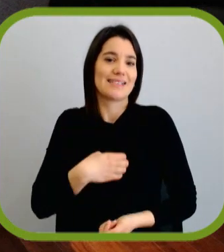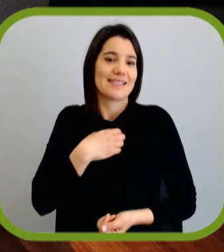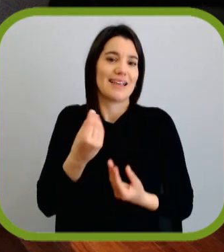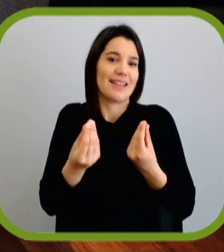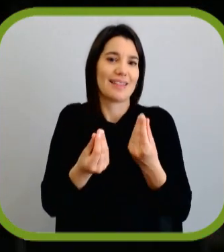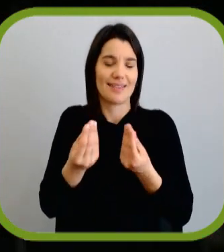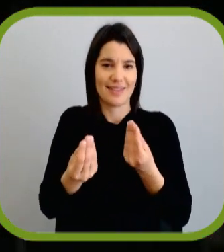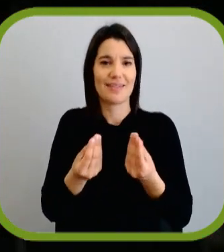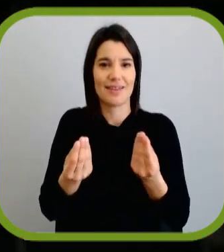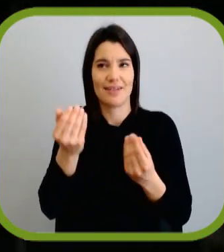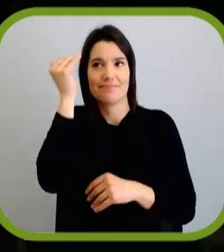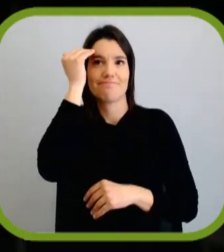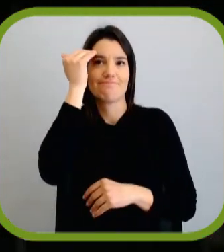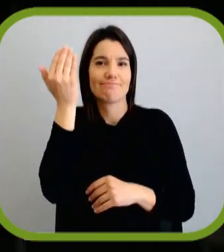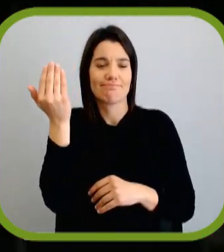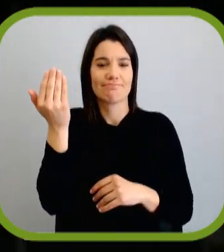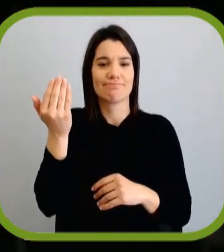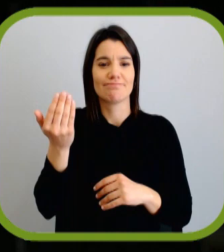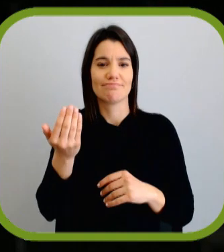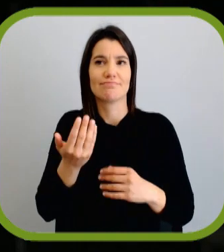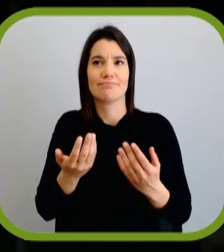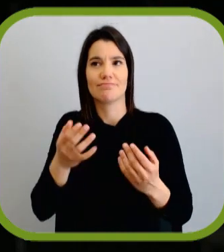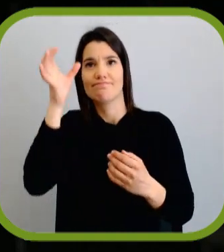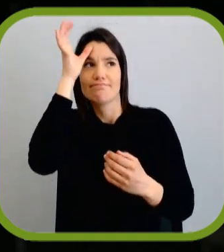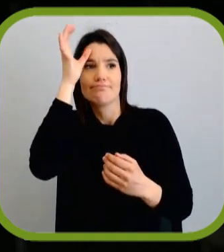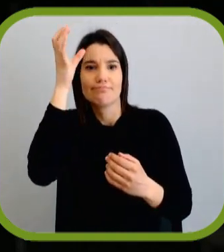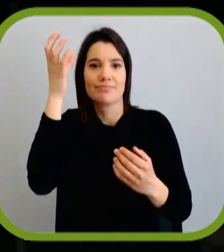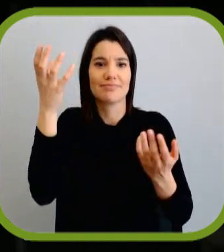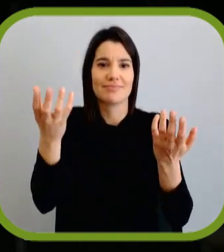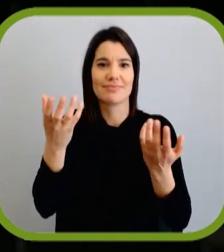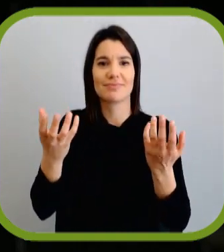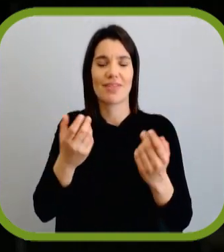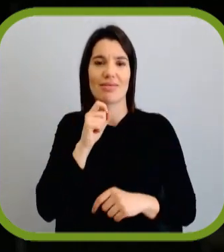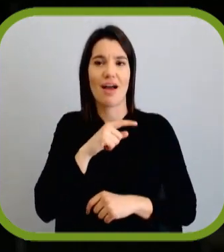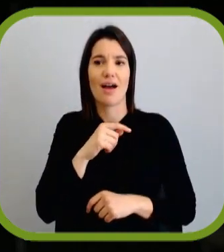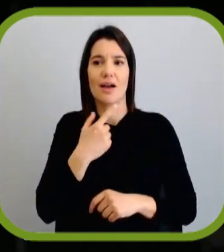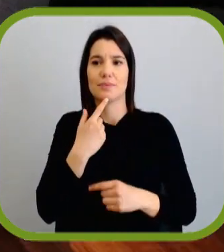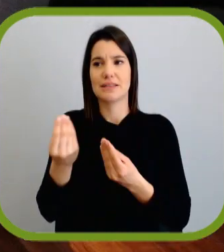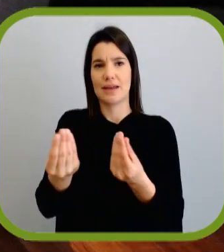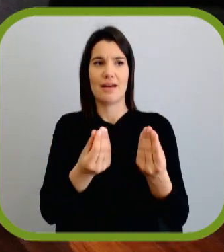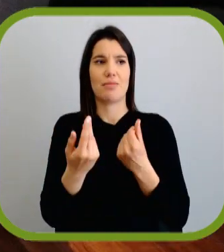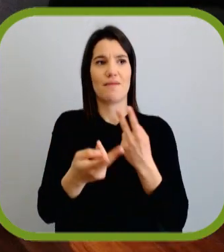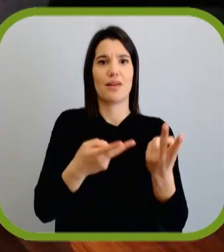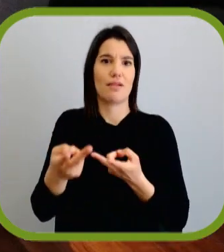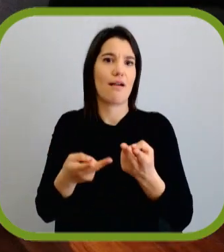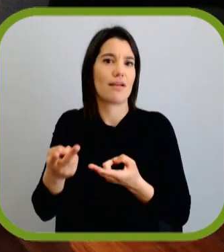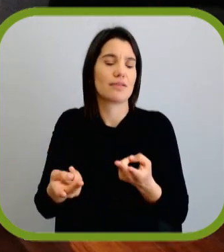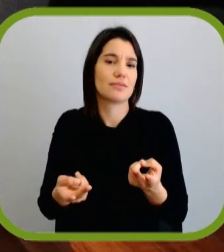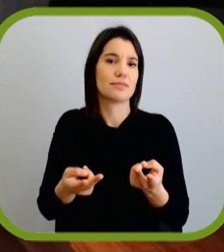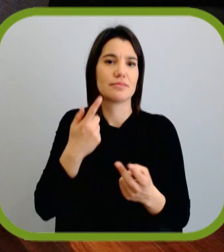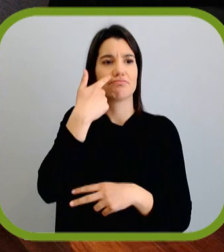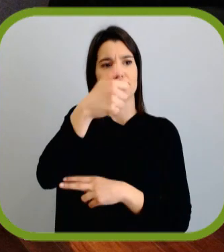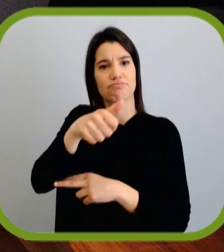na nossa cabeça, na nossa inteligência de conseguir avaliar os